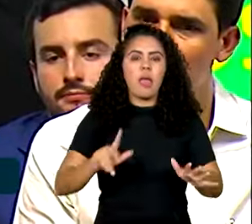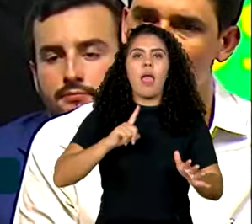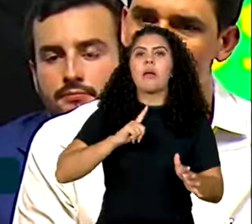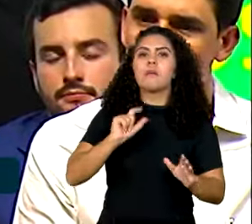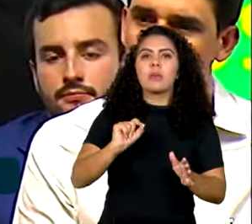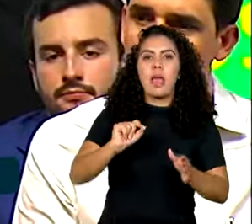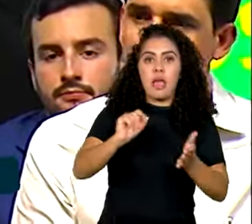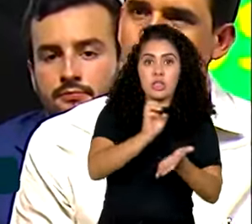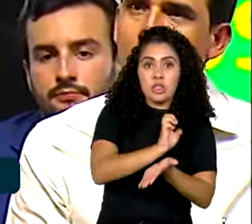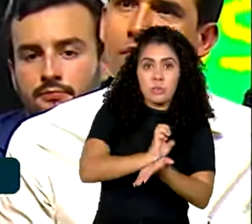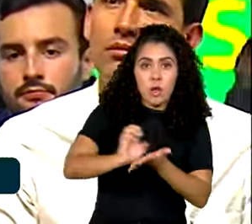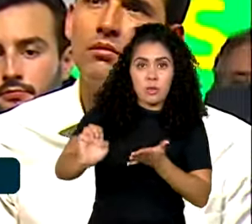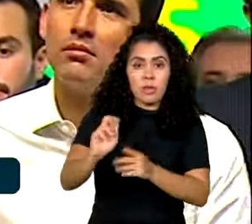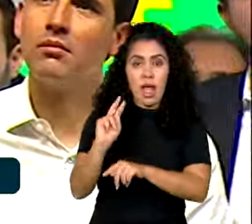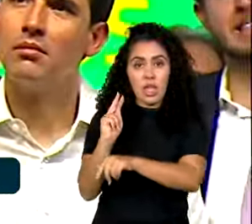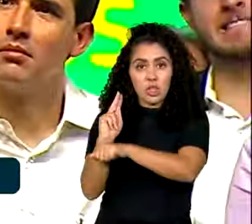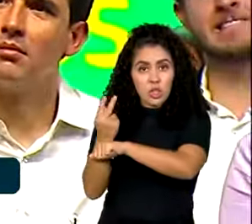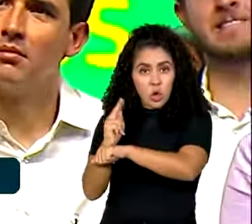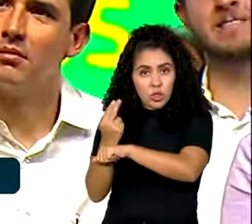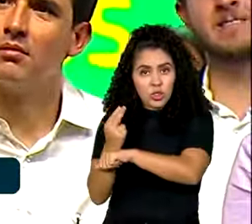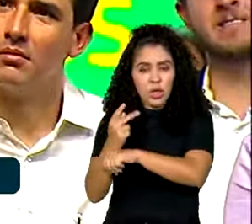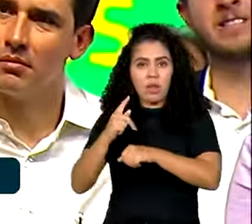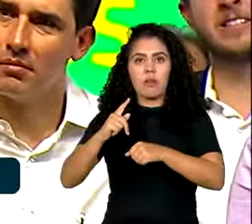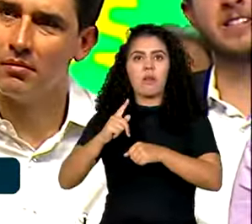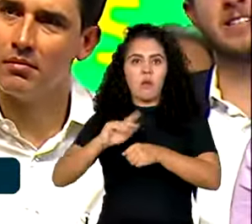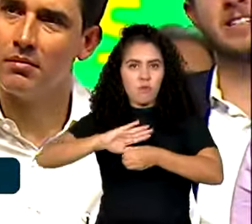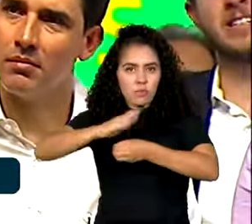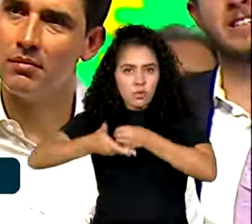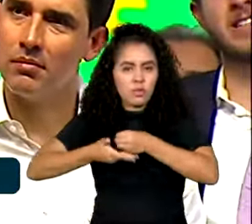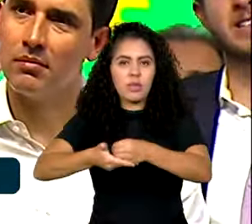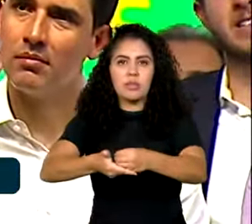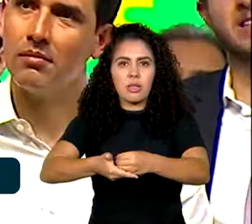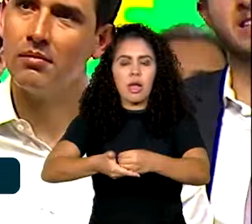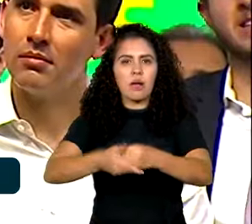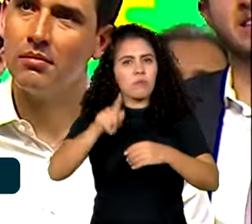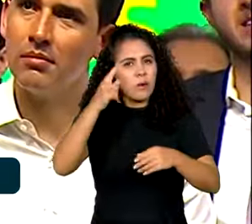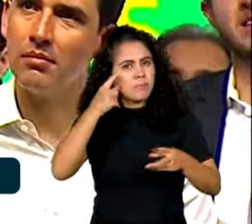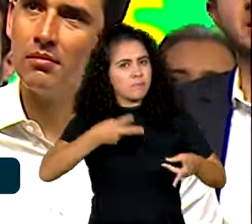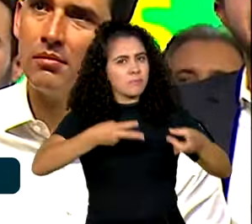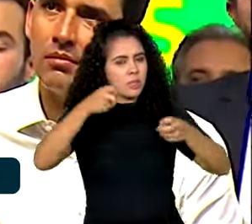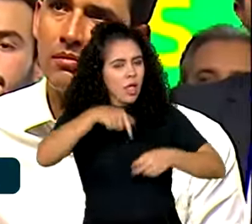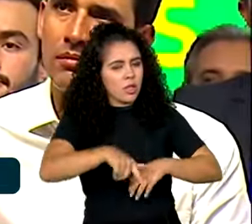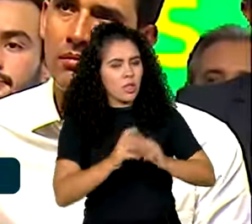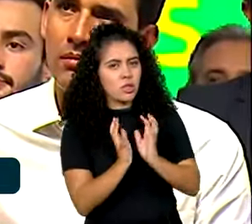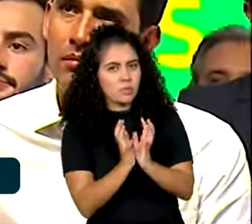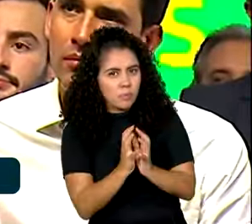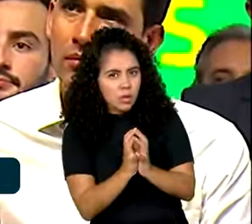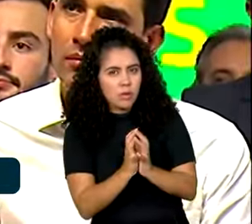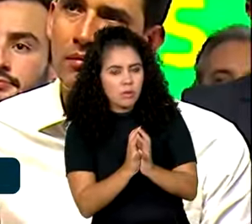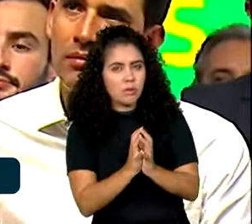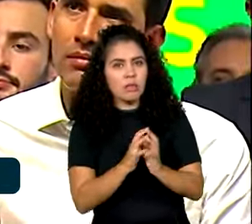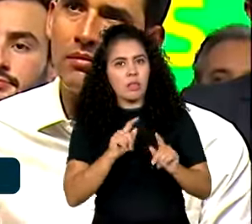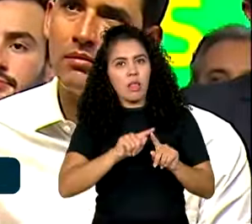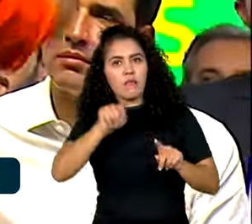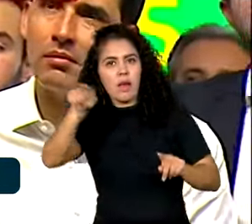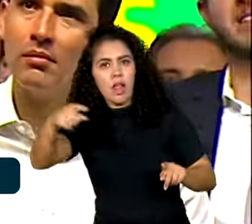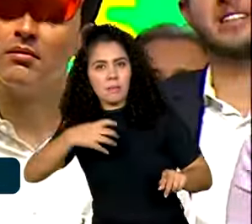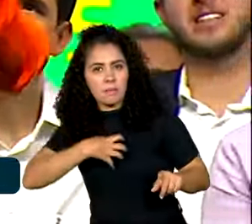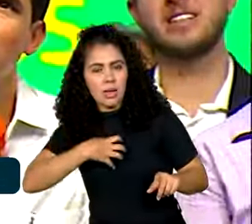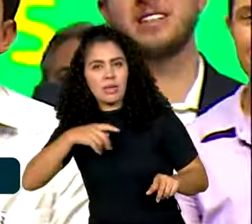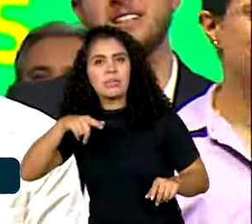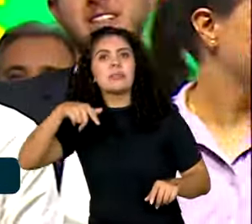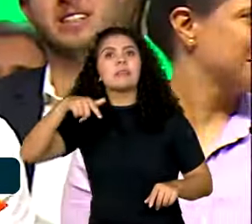verde. Quando você estiver produzindo hidrogênio verde em Pernambuco, quando estiver na Bahia, sabe quem vai comprar?